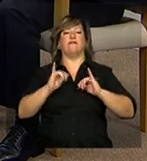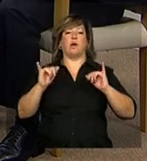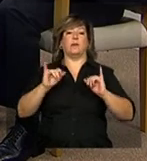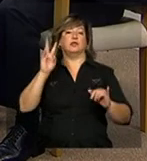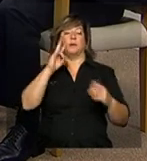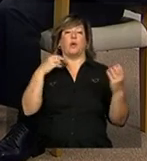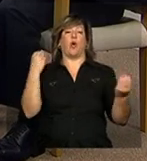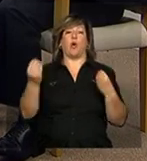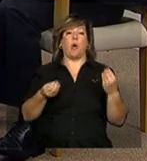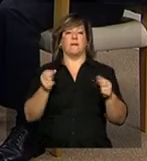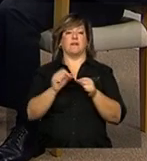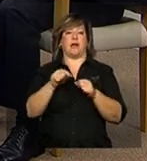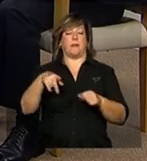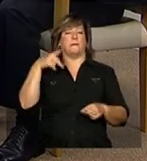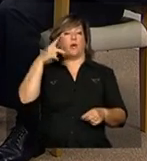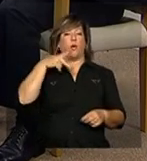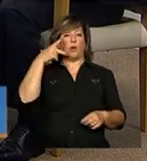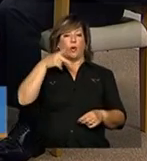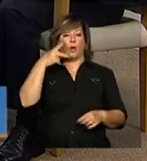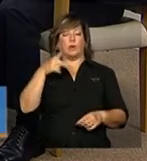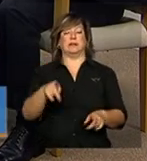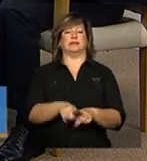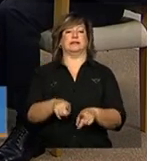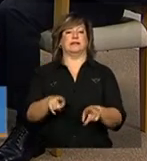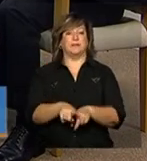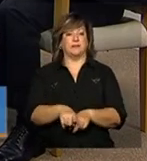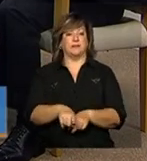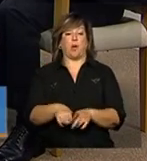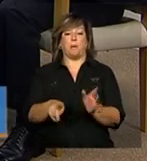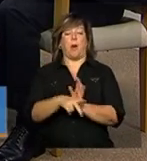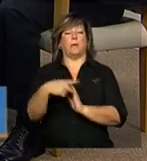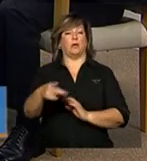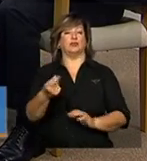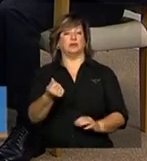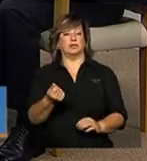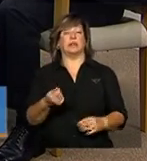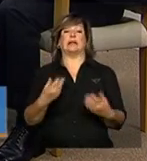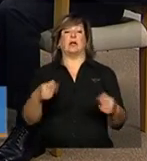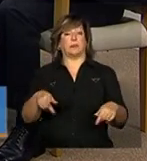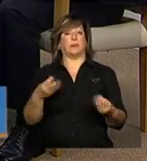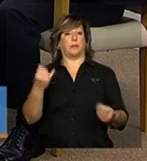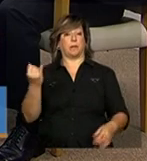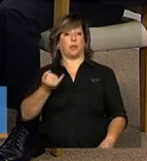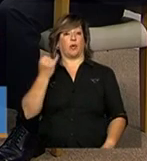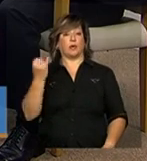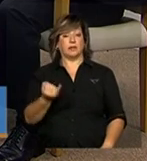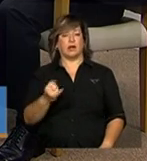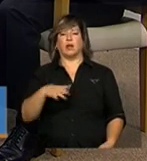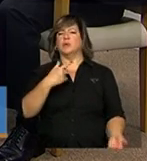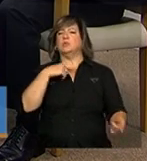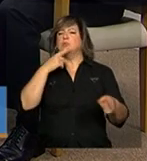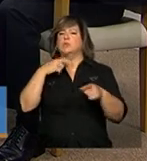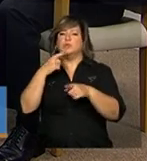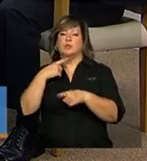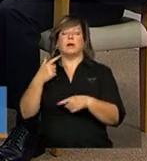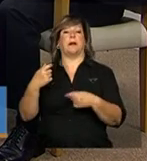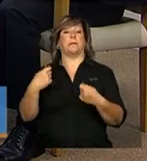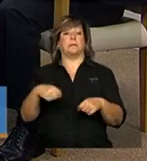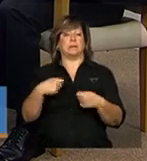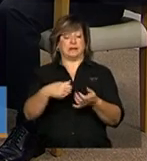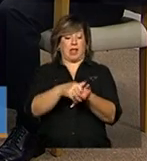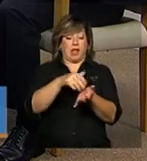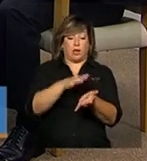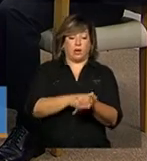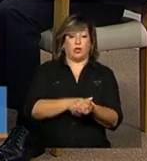execução da política, à execução do próprio recurso. Isso é extremamente importante, porque quando o MDS tinha alguma dúvida, ele tinha que notificar o